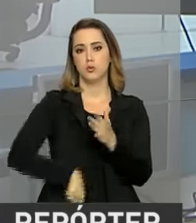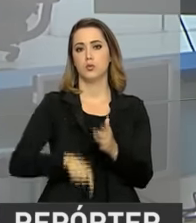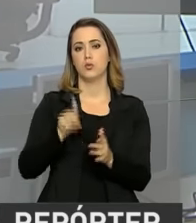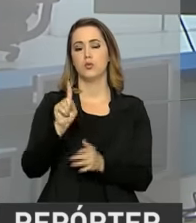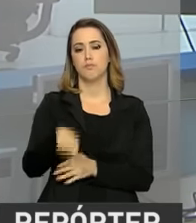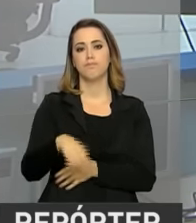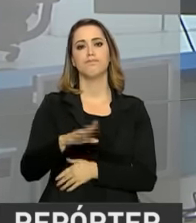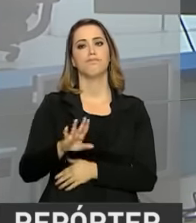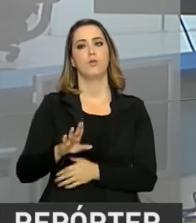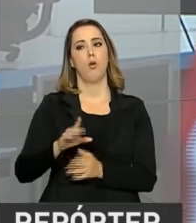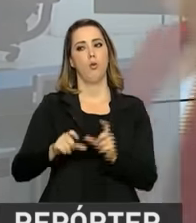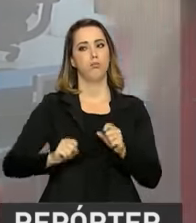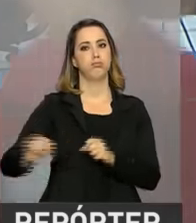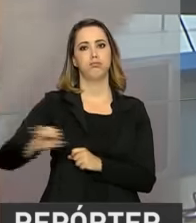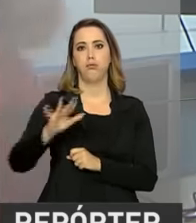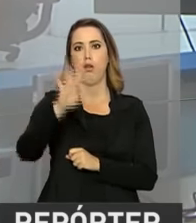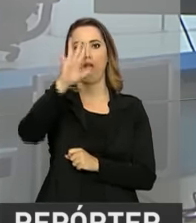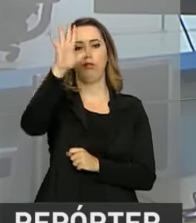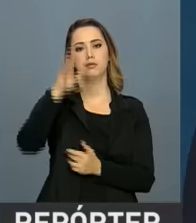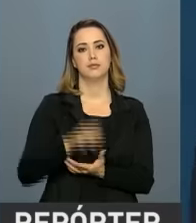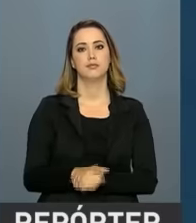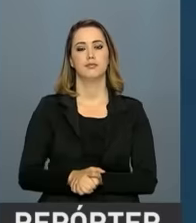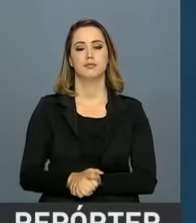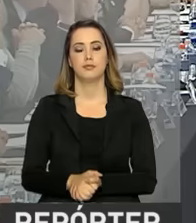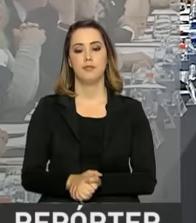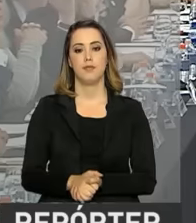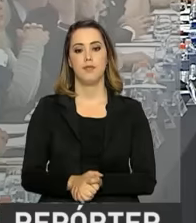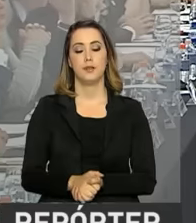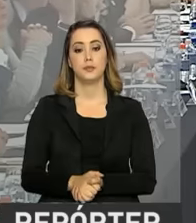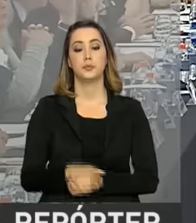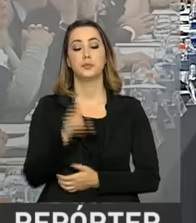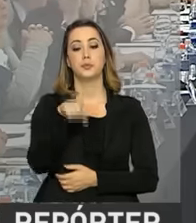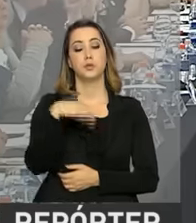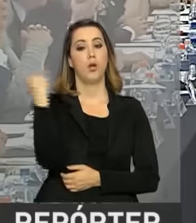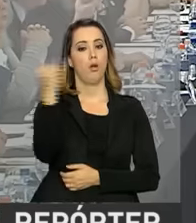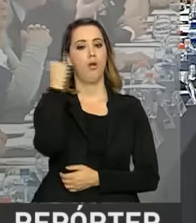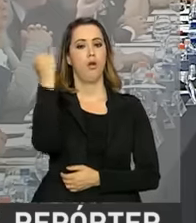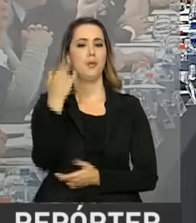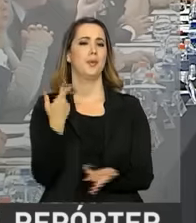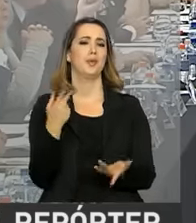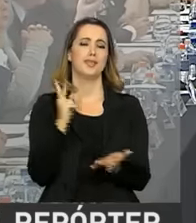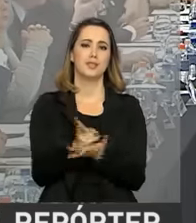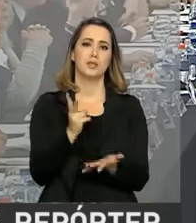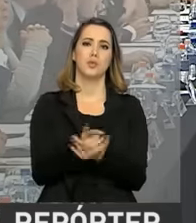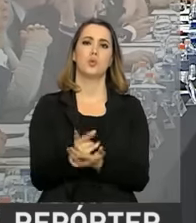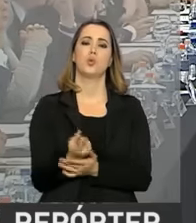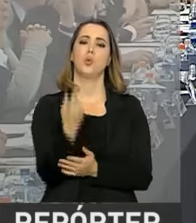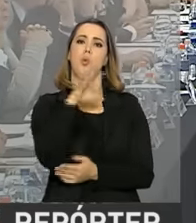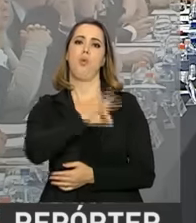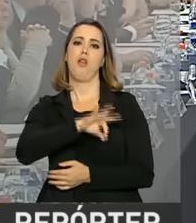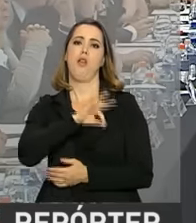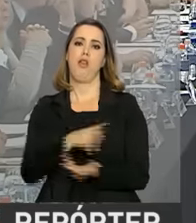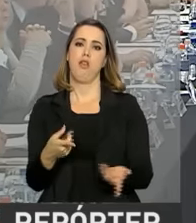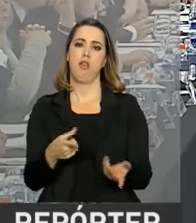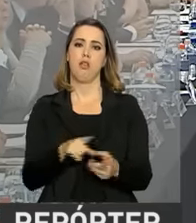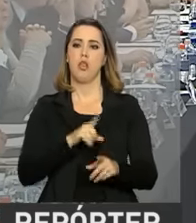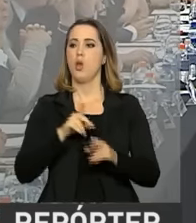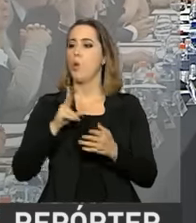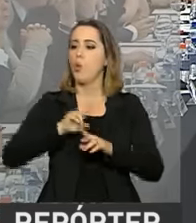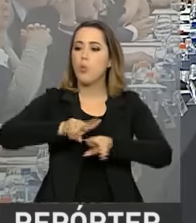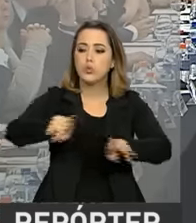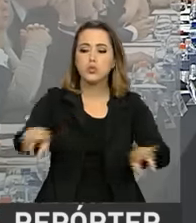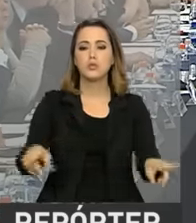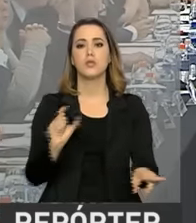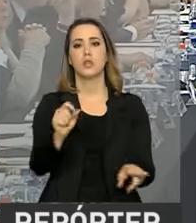que é uma das mais elevadas do mundo. É importante que, independente do nível de renda, o Brasil é a carga tributária mais